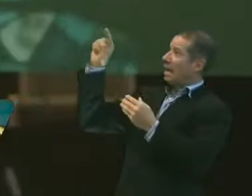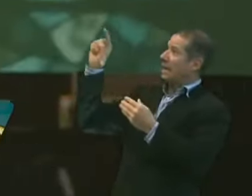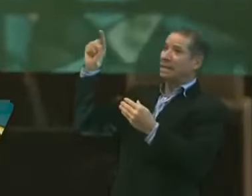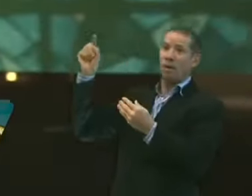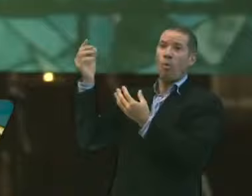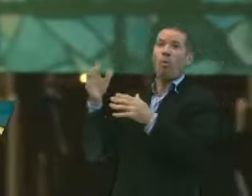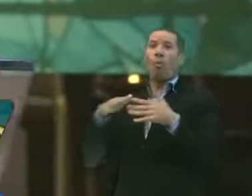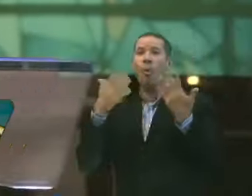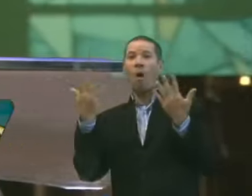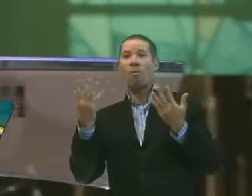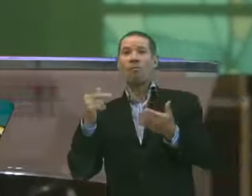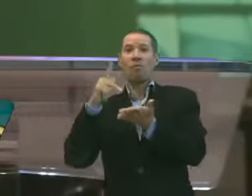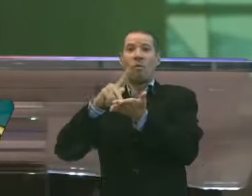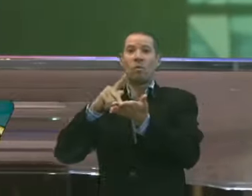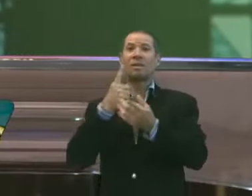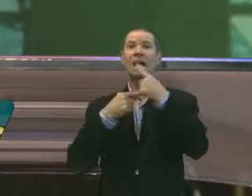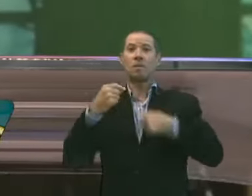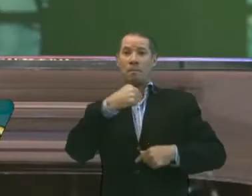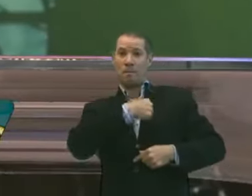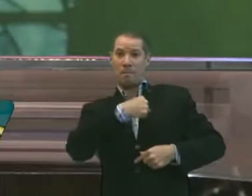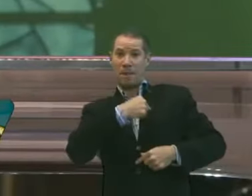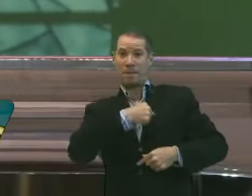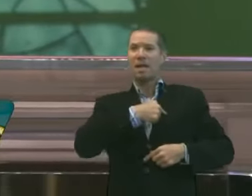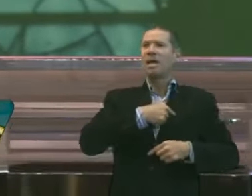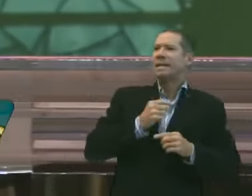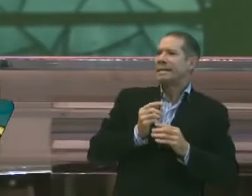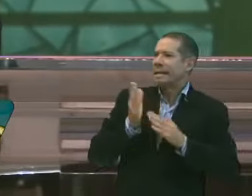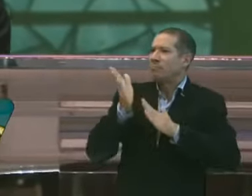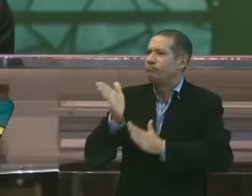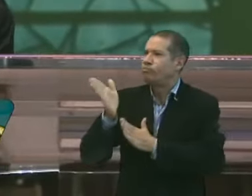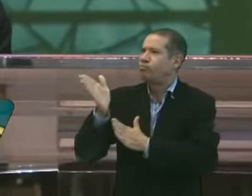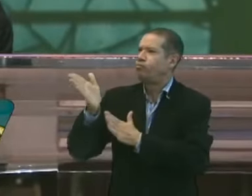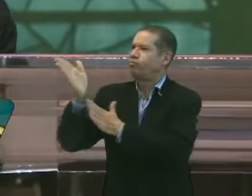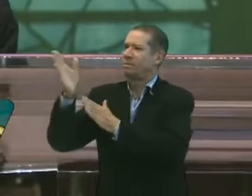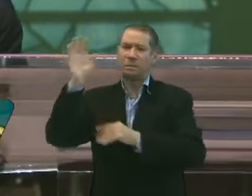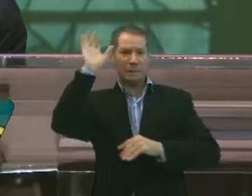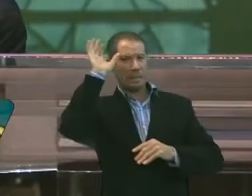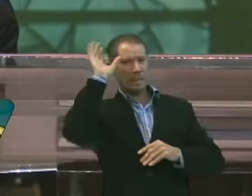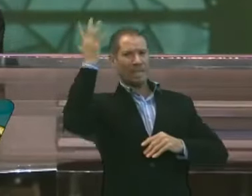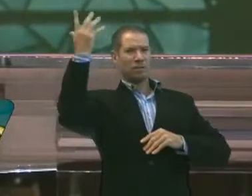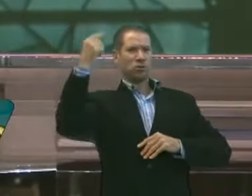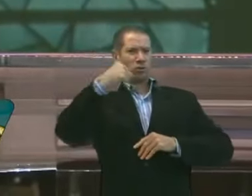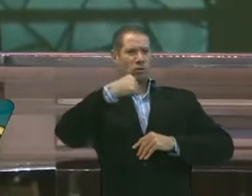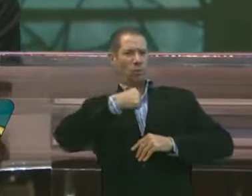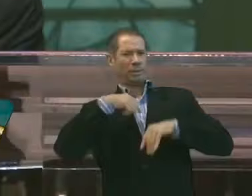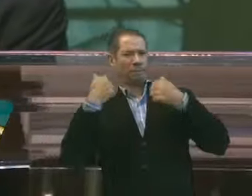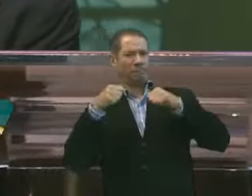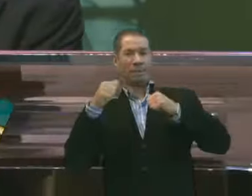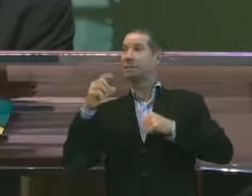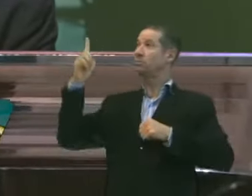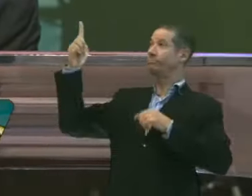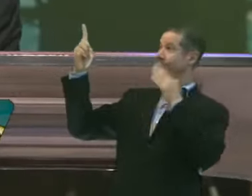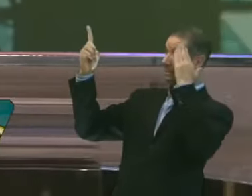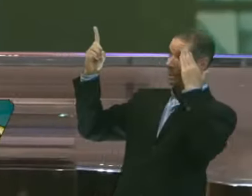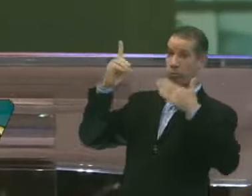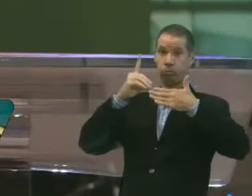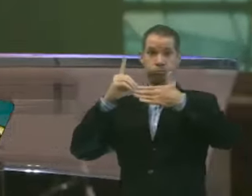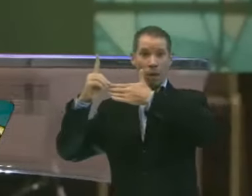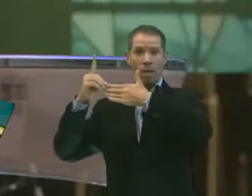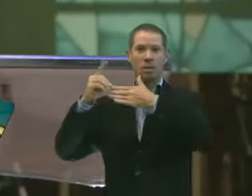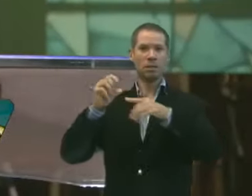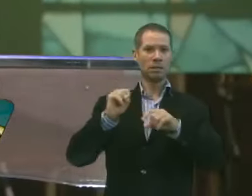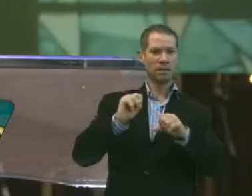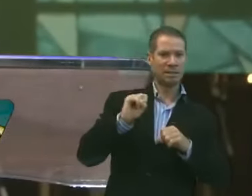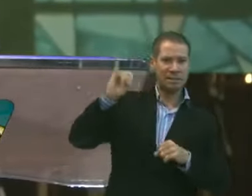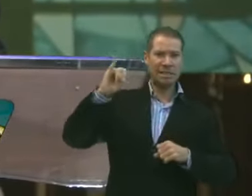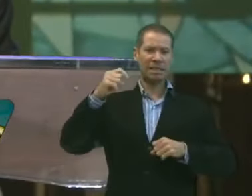As Suas mãos me ensinam o caminho que eu devo trilhar. As decisões que eu devo tomar. Mas se eu